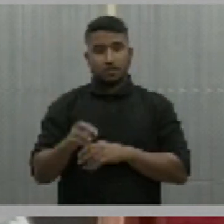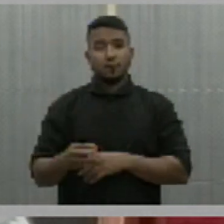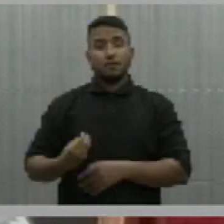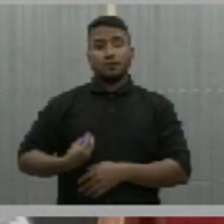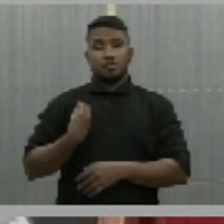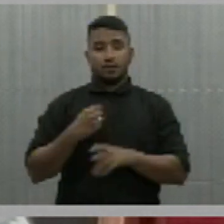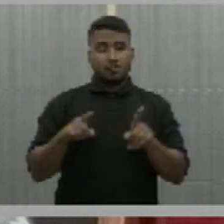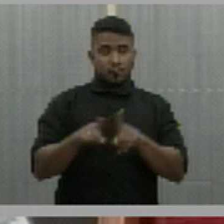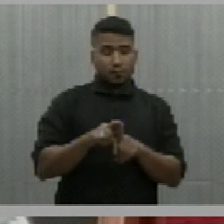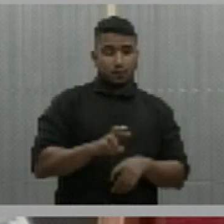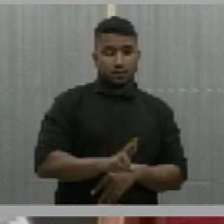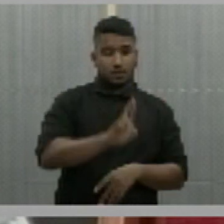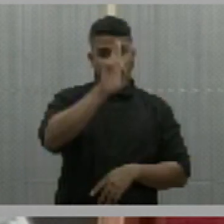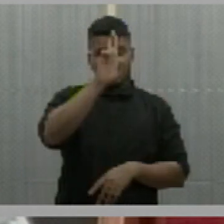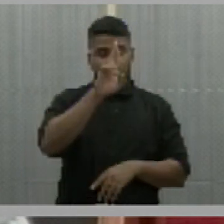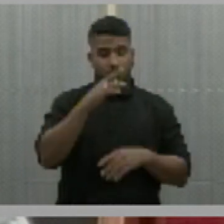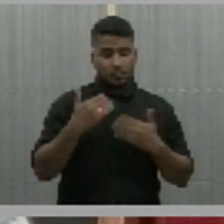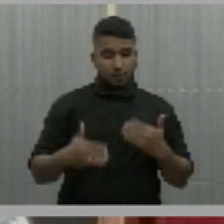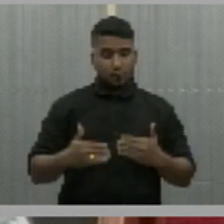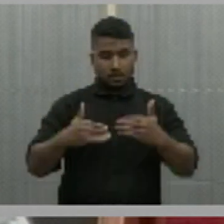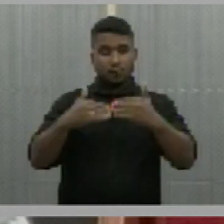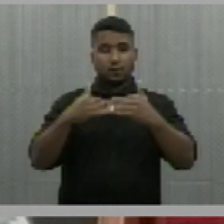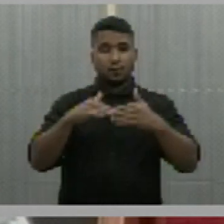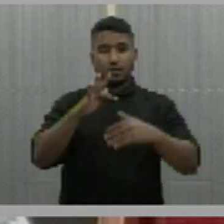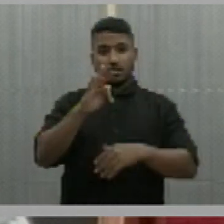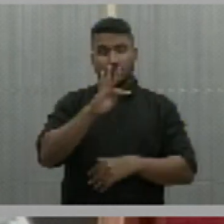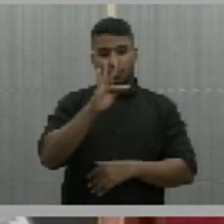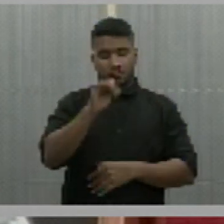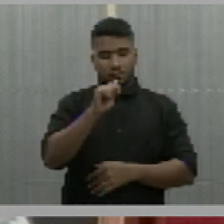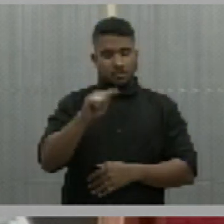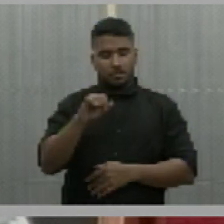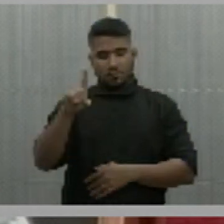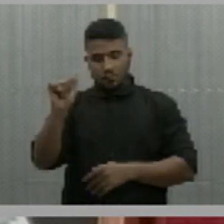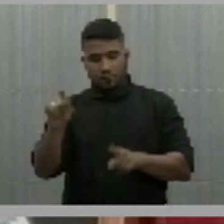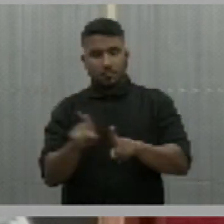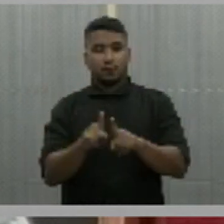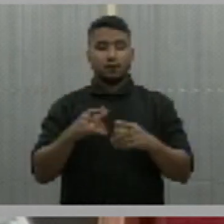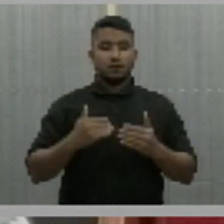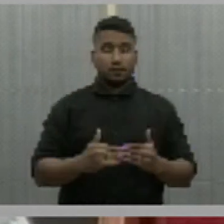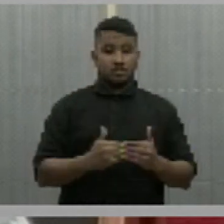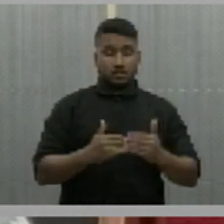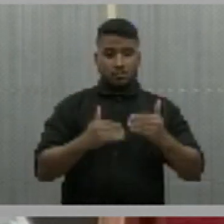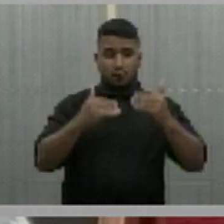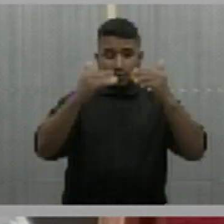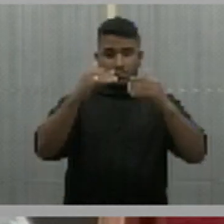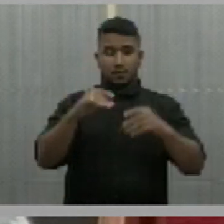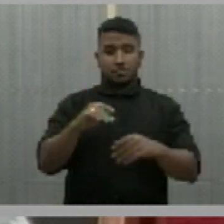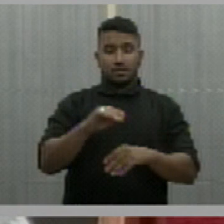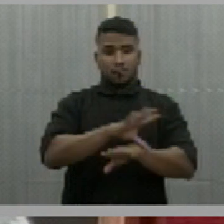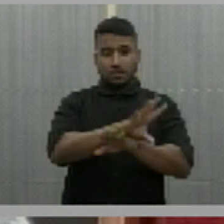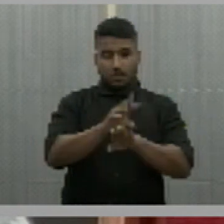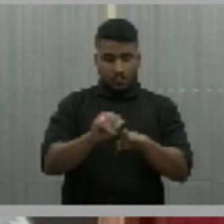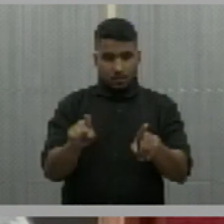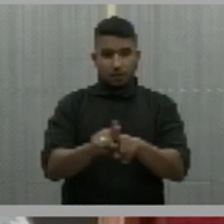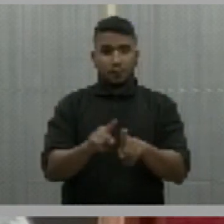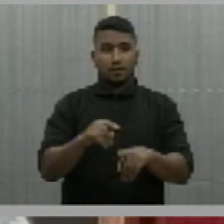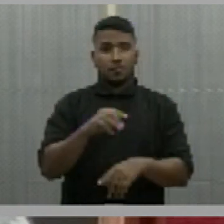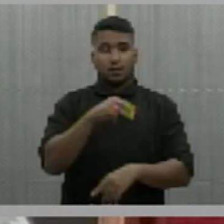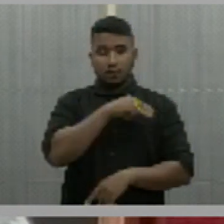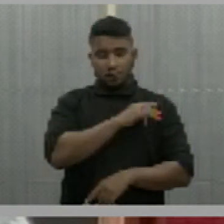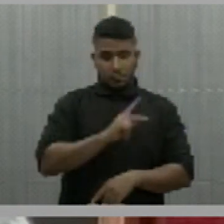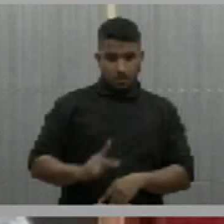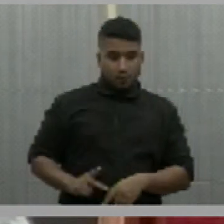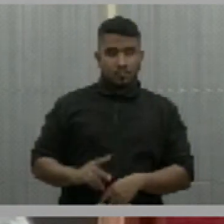presença dos representantes da secretaria da fazenda, da secretaria da educação, ministério público,